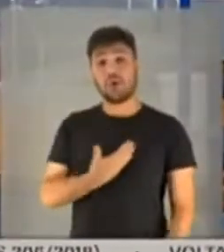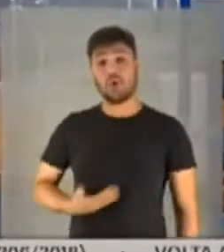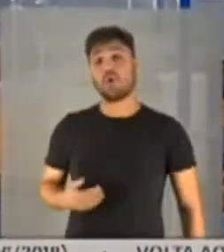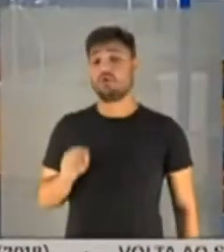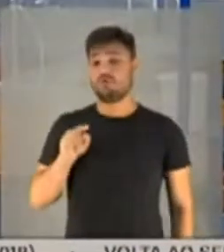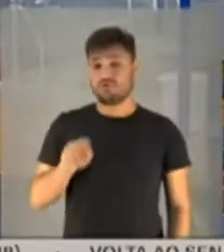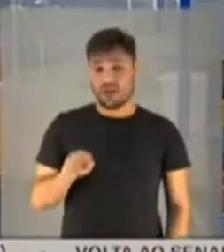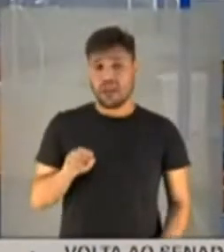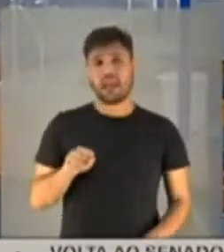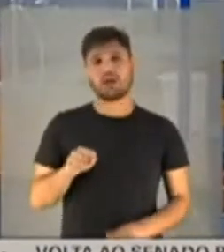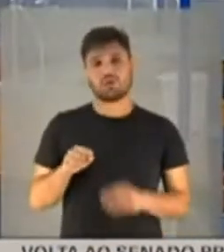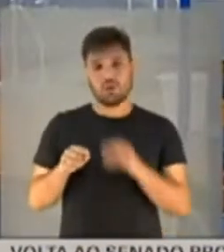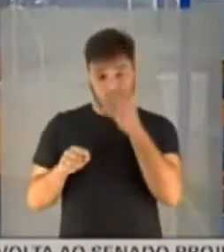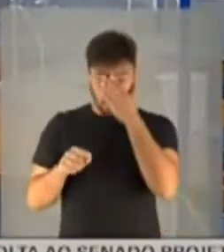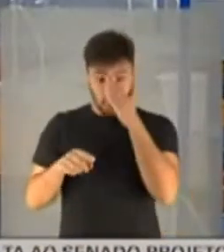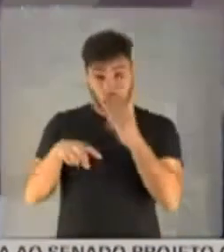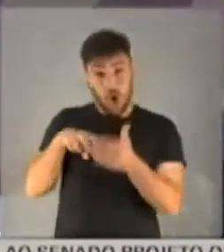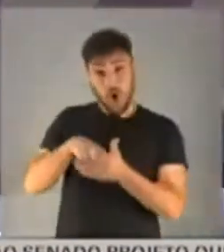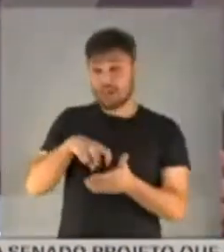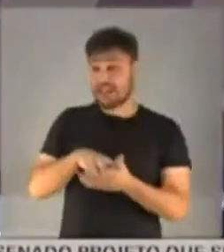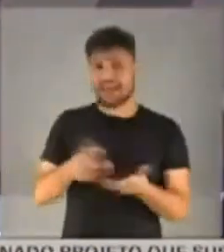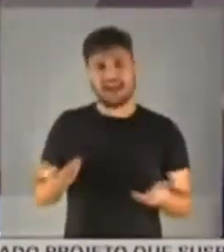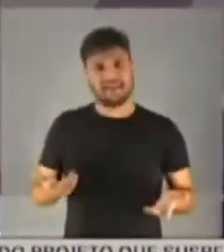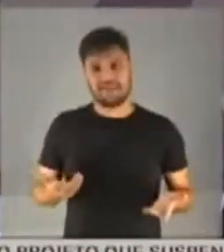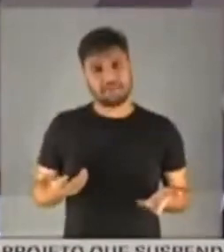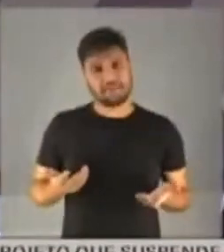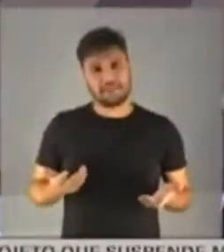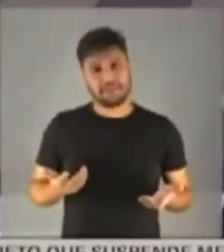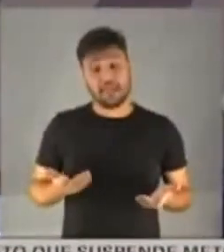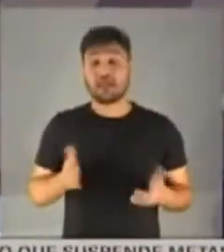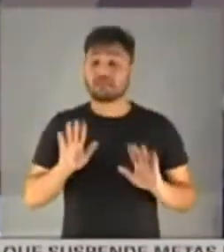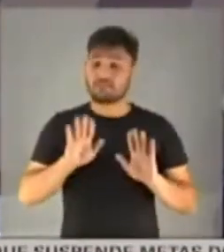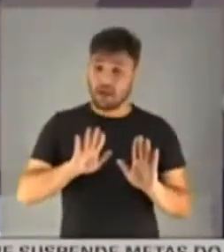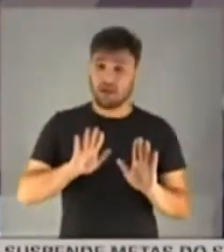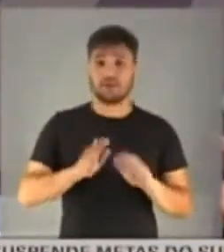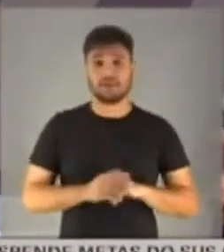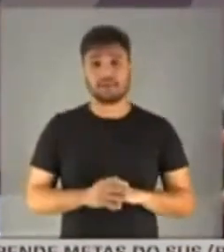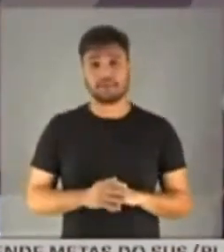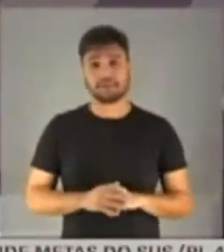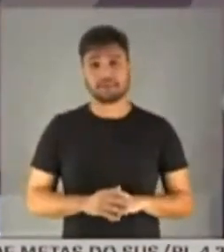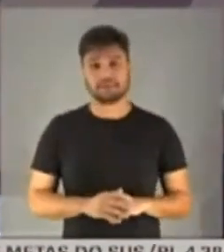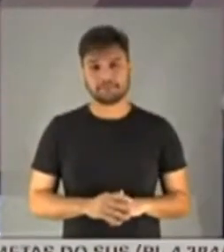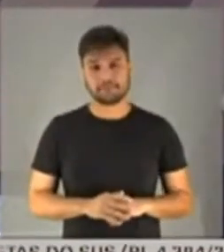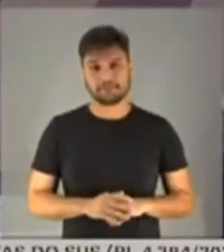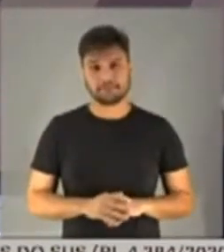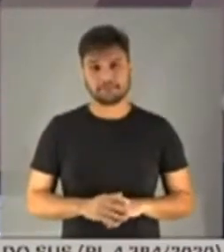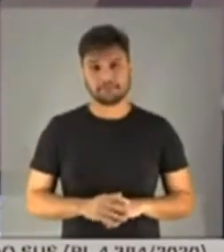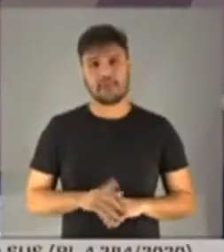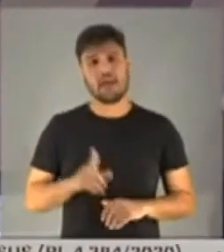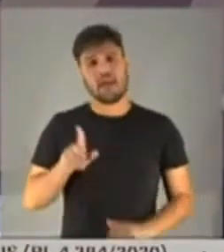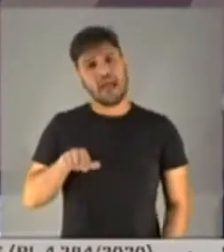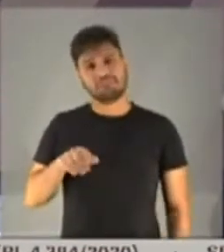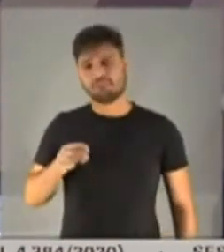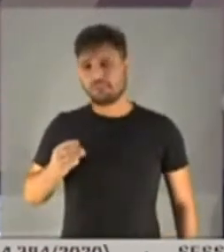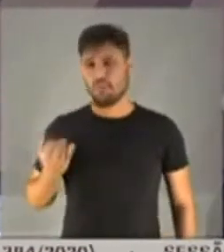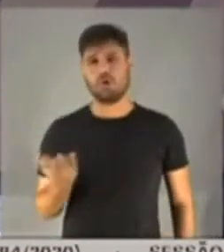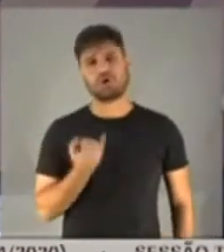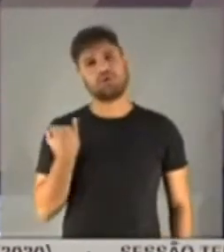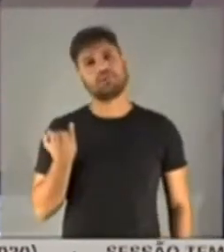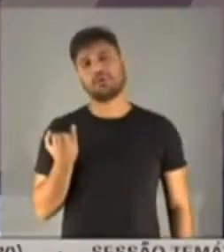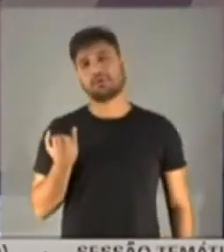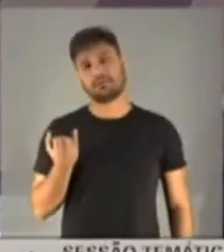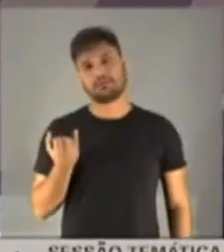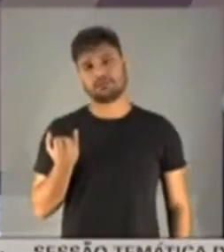condenável sobre todos os aspectos. Mas, seu presidente, é muito importante isso,